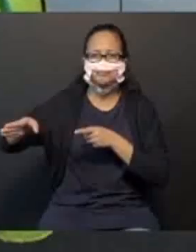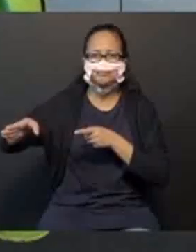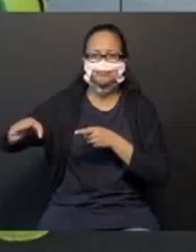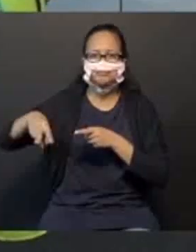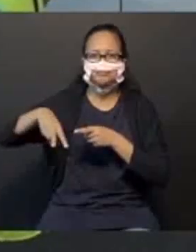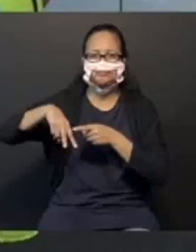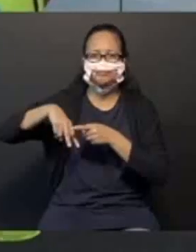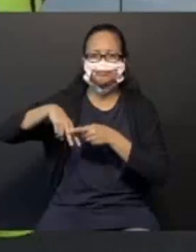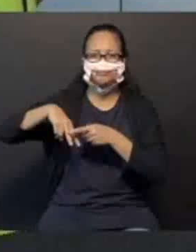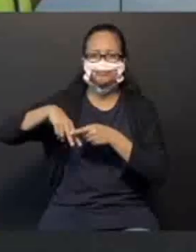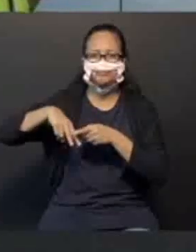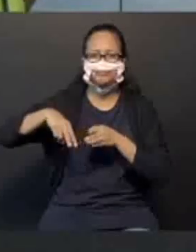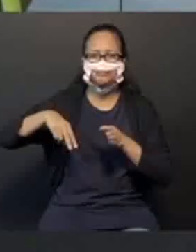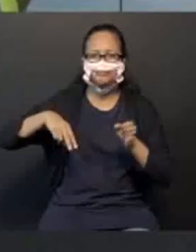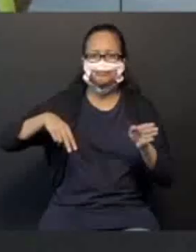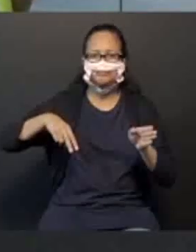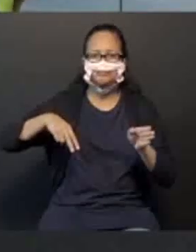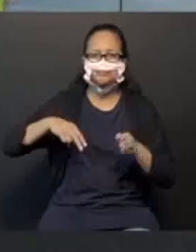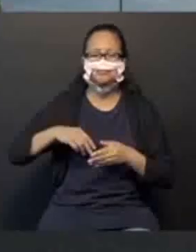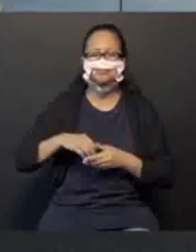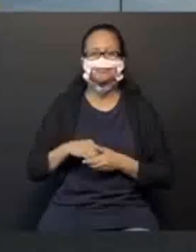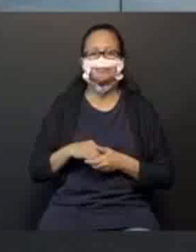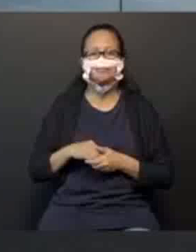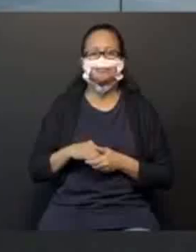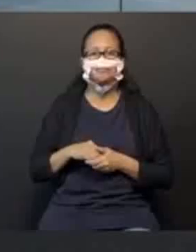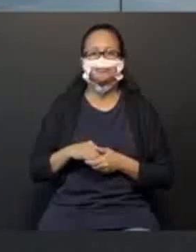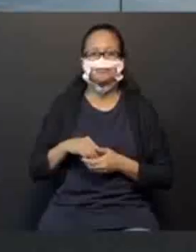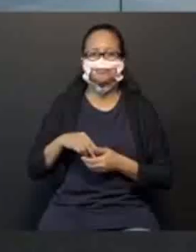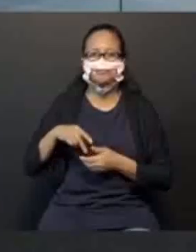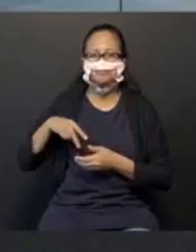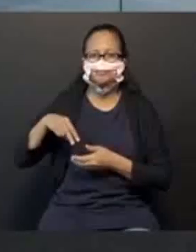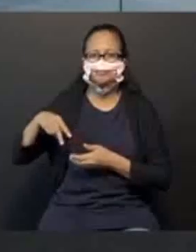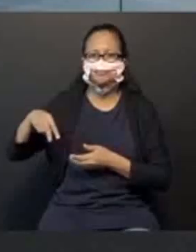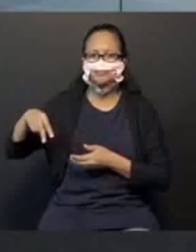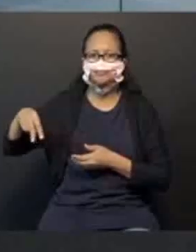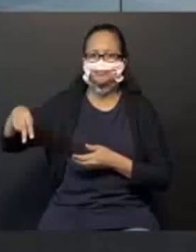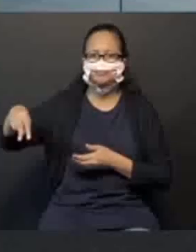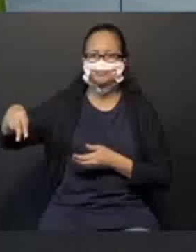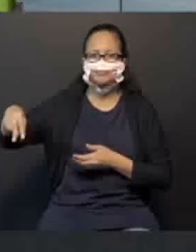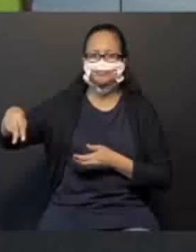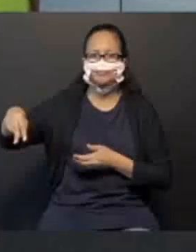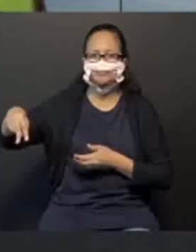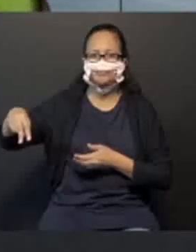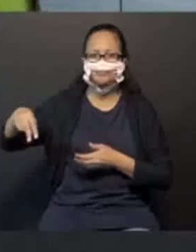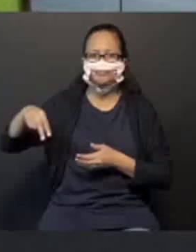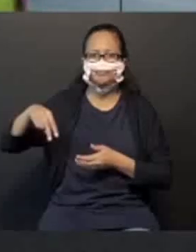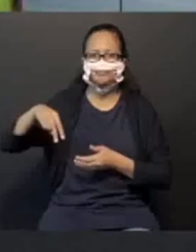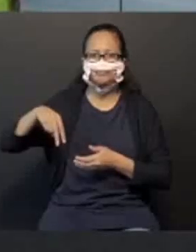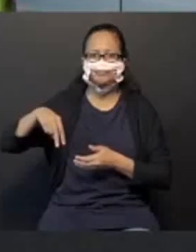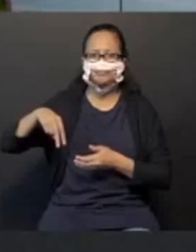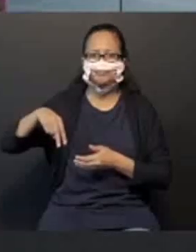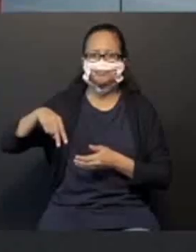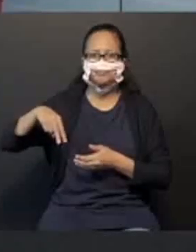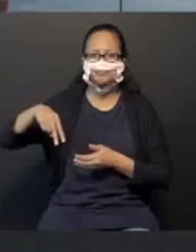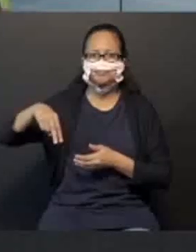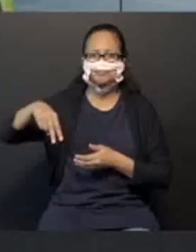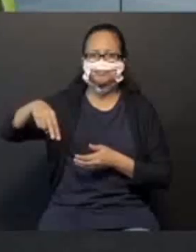Perna direita. esquerda. Vamos caminhar. Vamos frente.